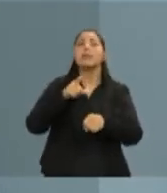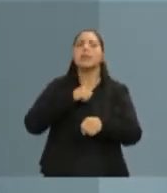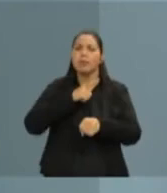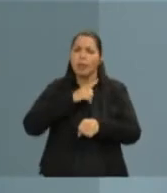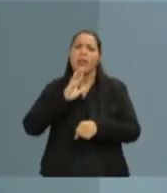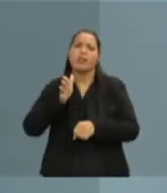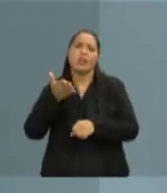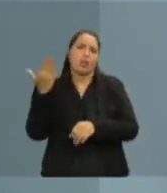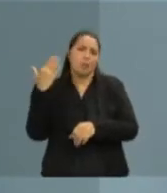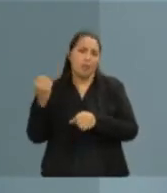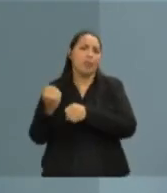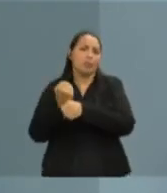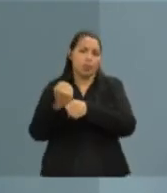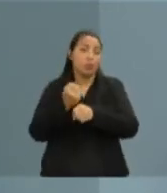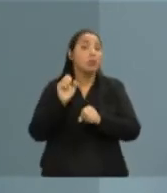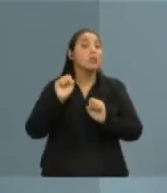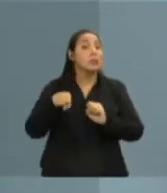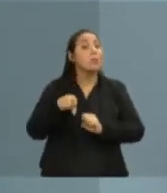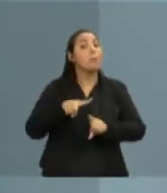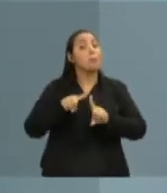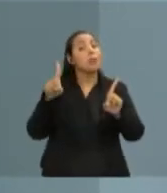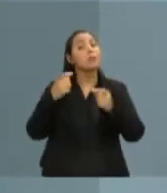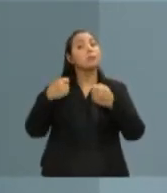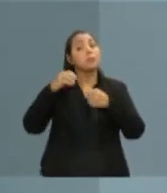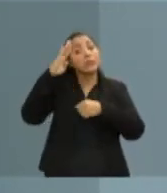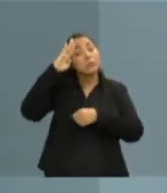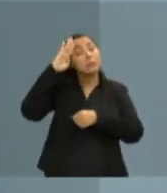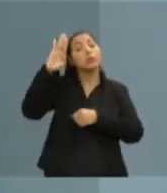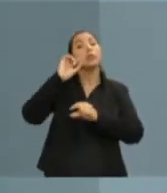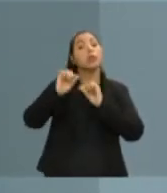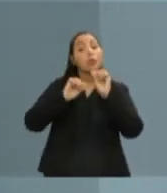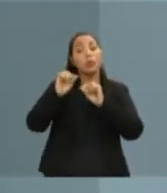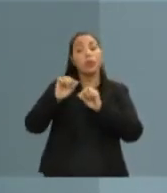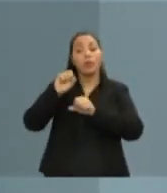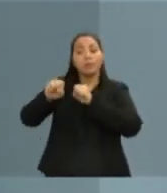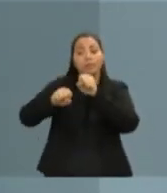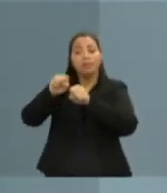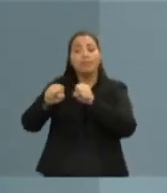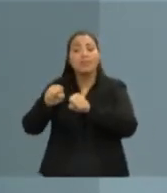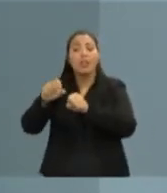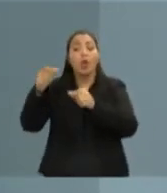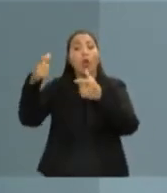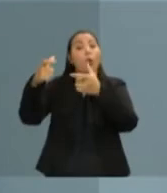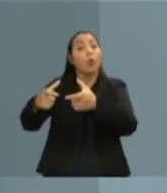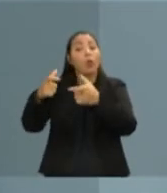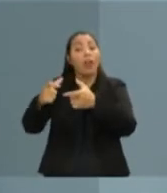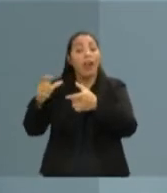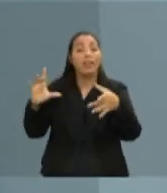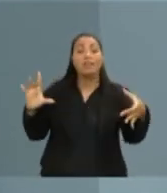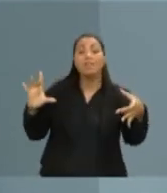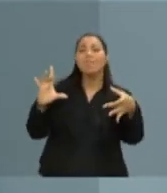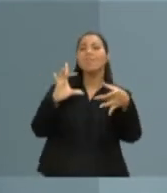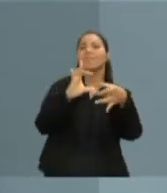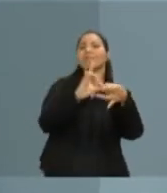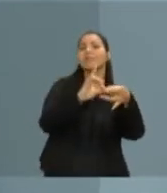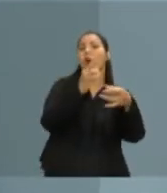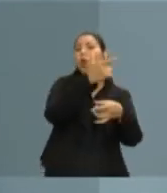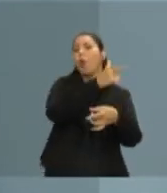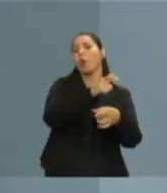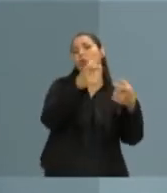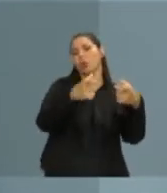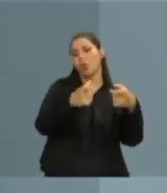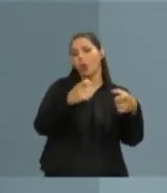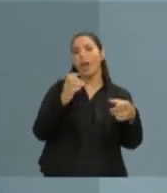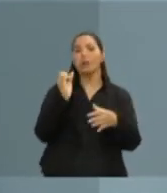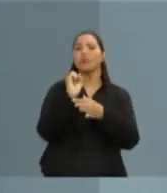mas falta uma integração para que o ciclista, ao pegar a sua bicicleta, a sua bike, saia de um local até outro com segurança, com a fluidez